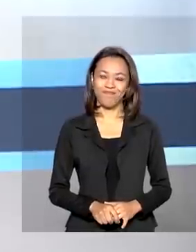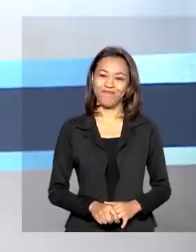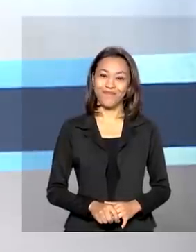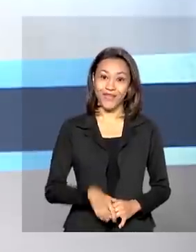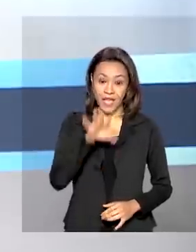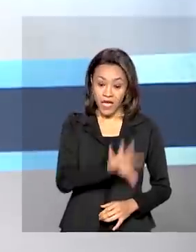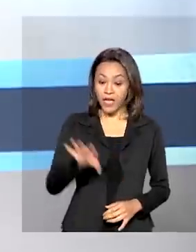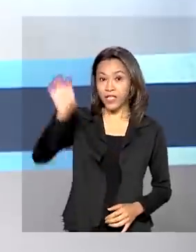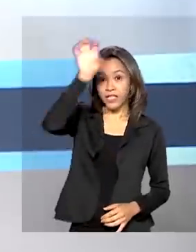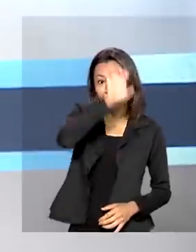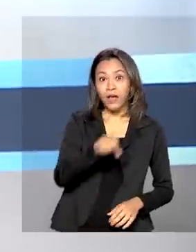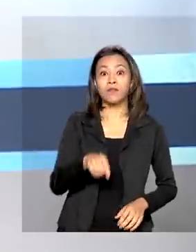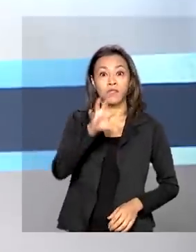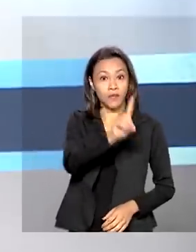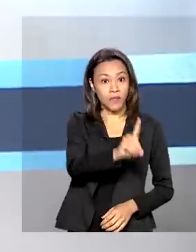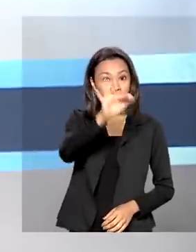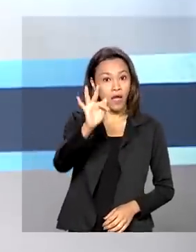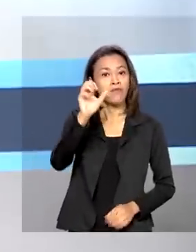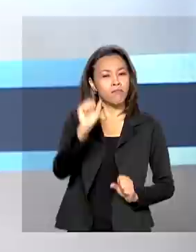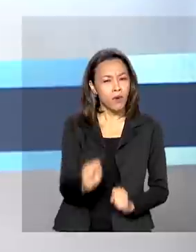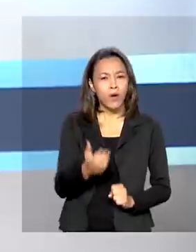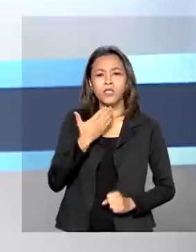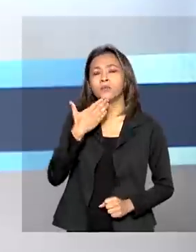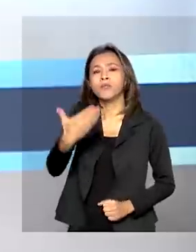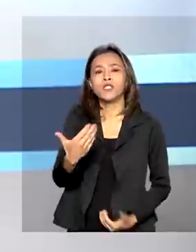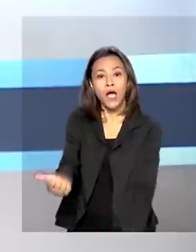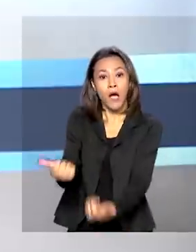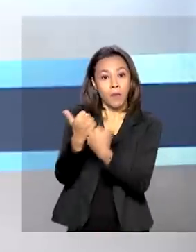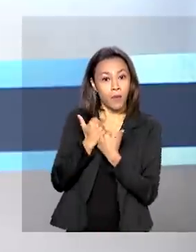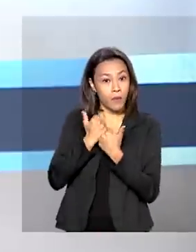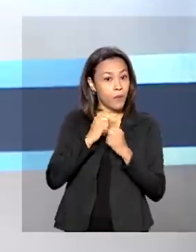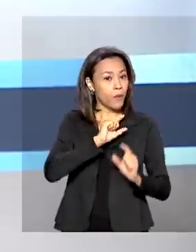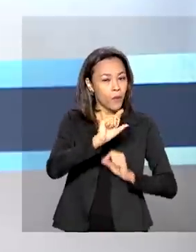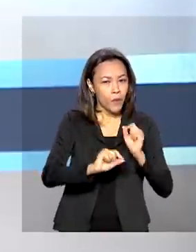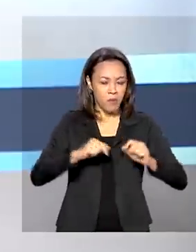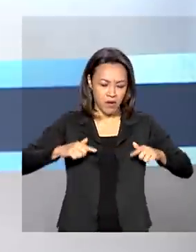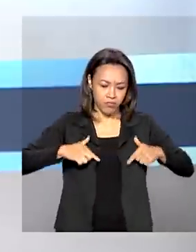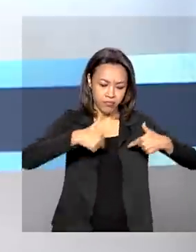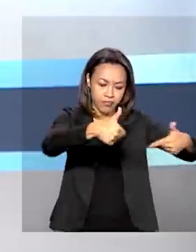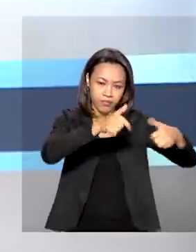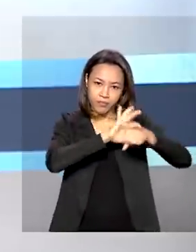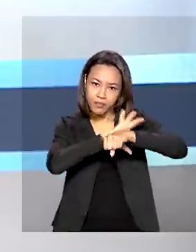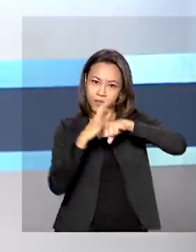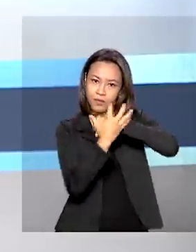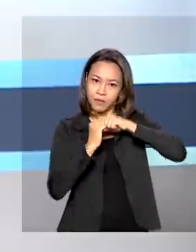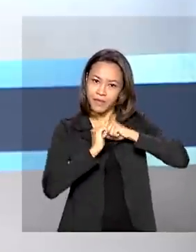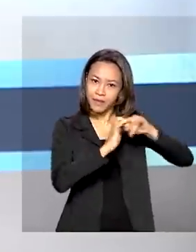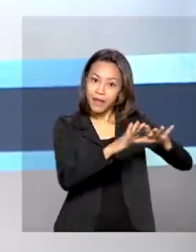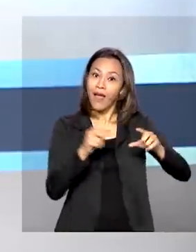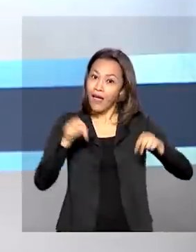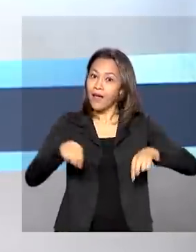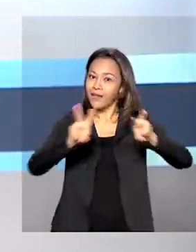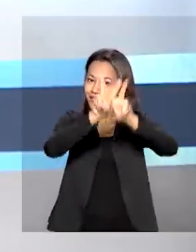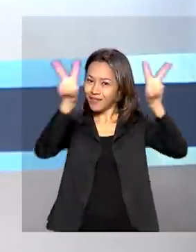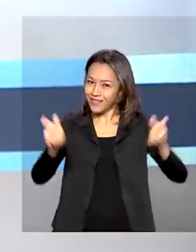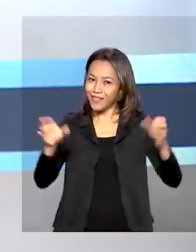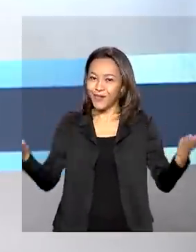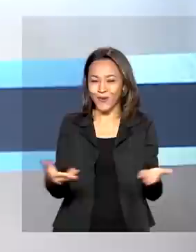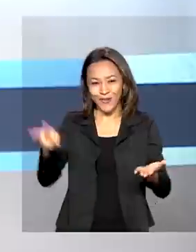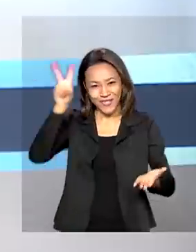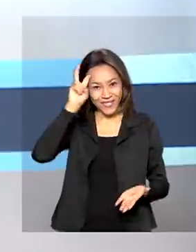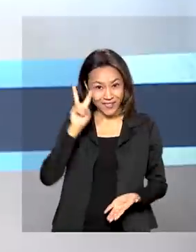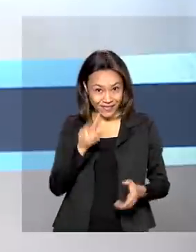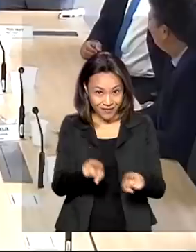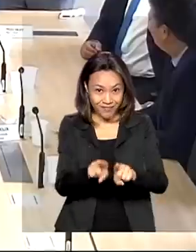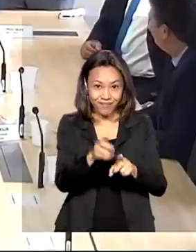Estados e Distrito Federal podem solicitar ajuda extra para o enfrentamento à pandemia. Esse é um dos destaques desta quinta-feira e